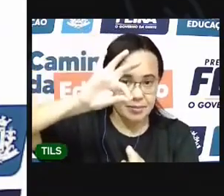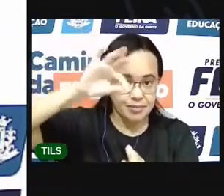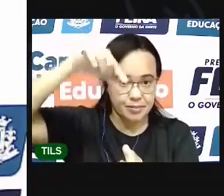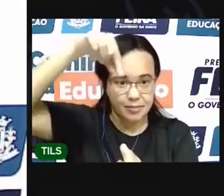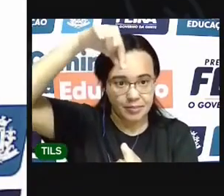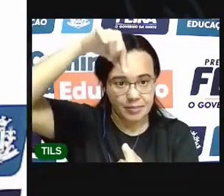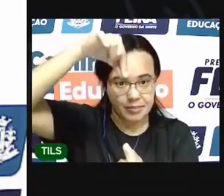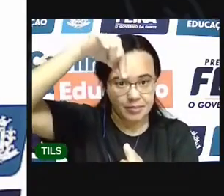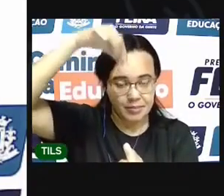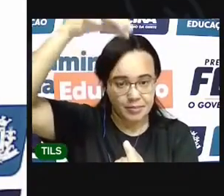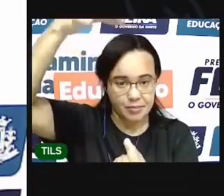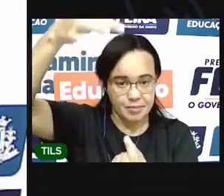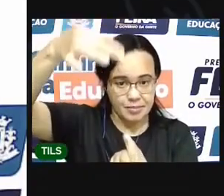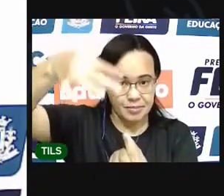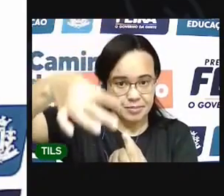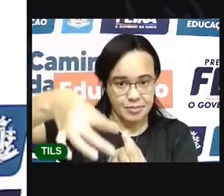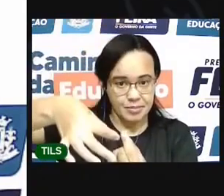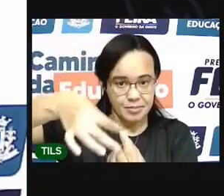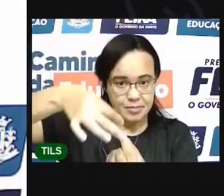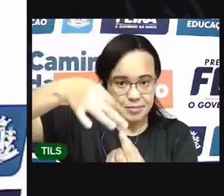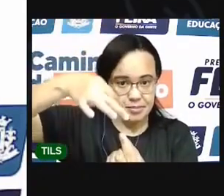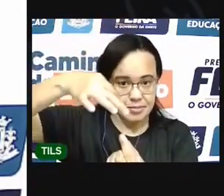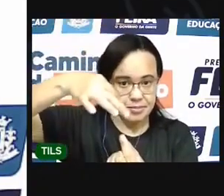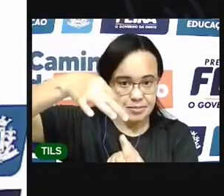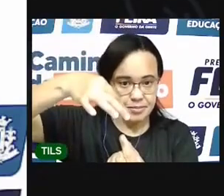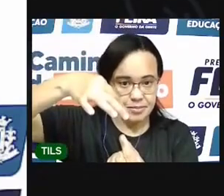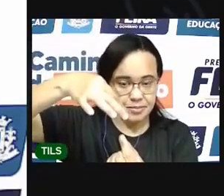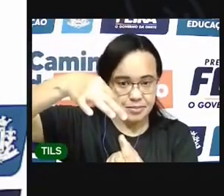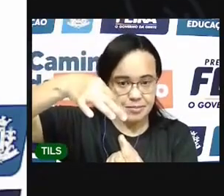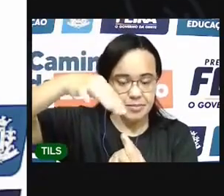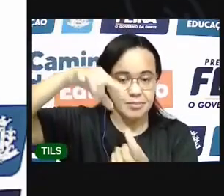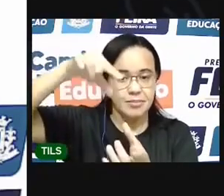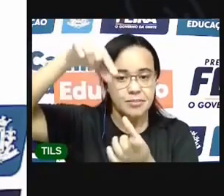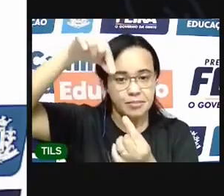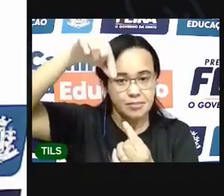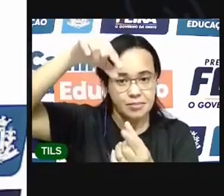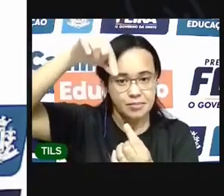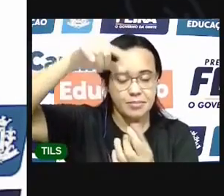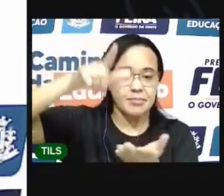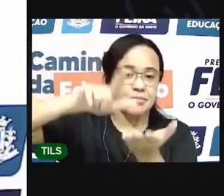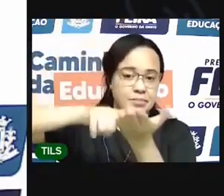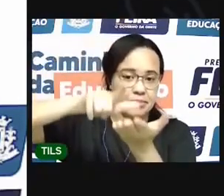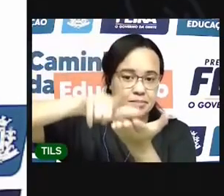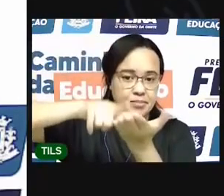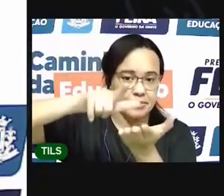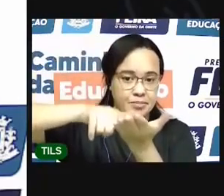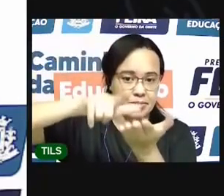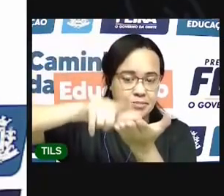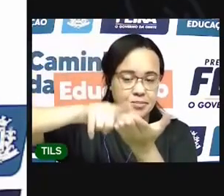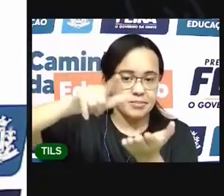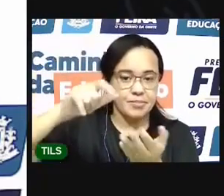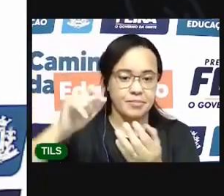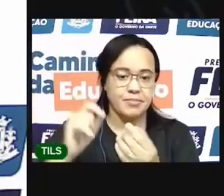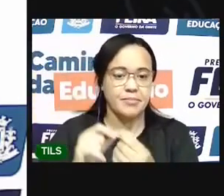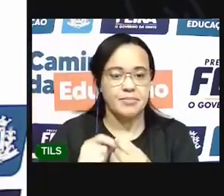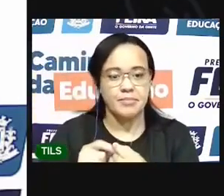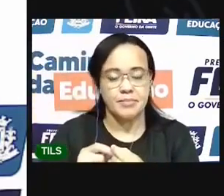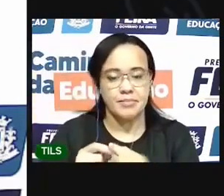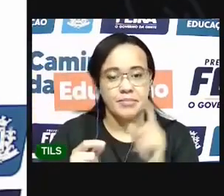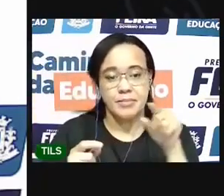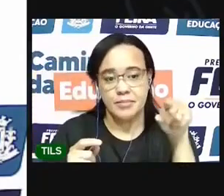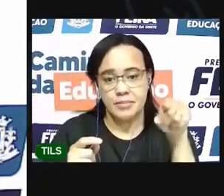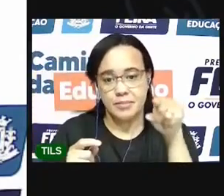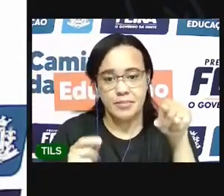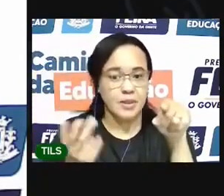Vai dobrar ela E encontrar ela com o meio da sua folha Com o meio da sua dobradura Para ela